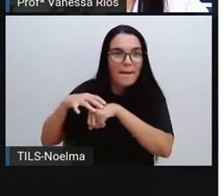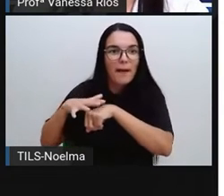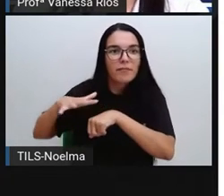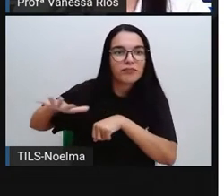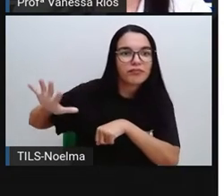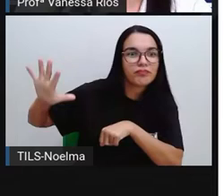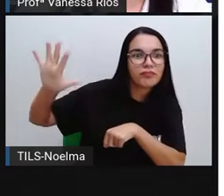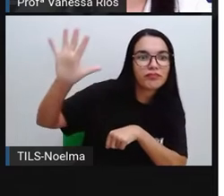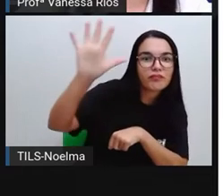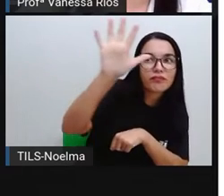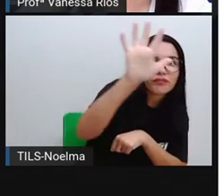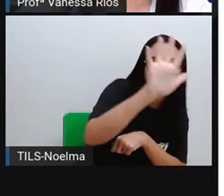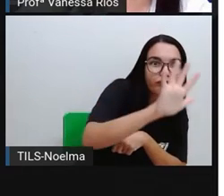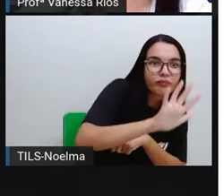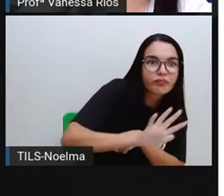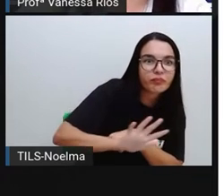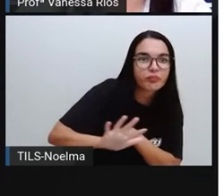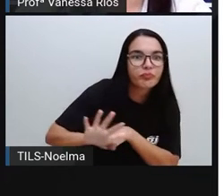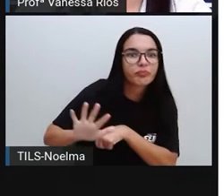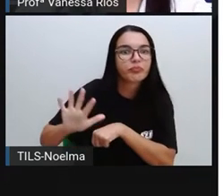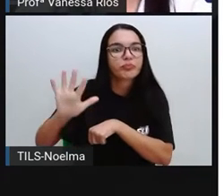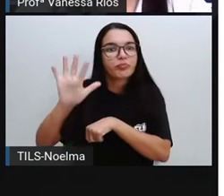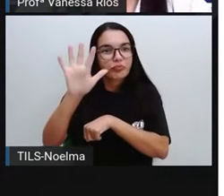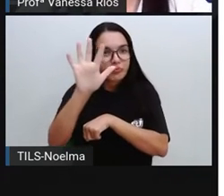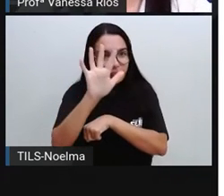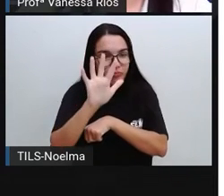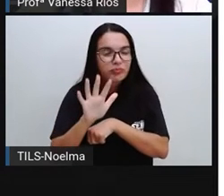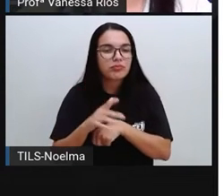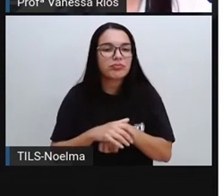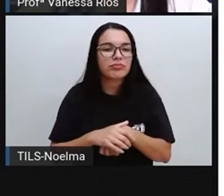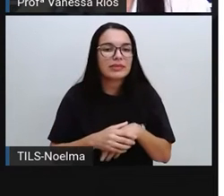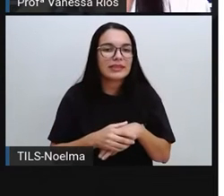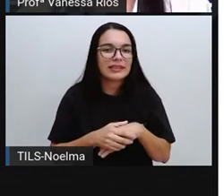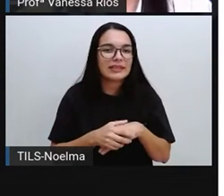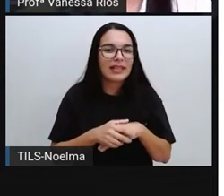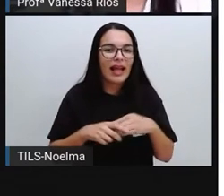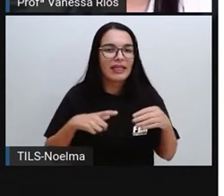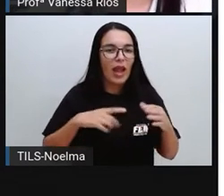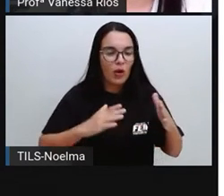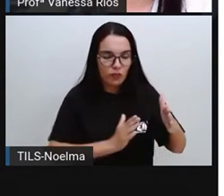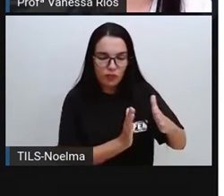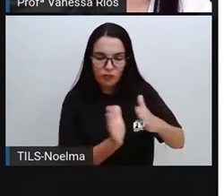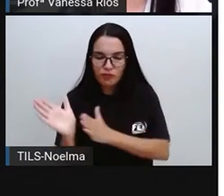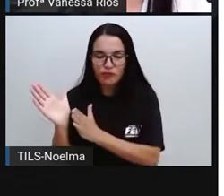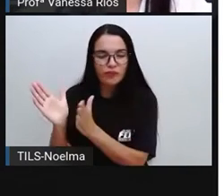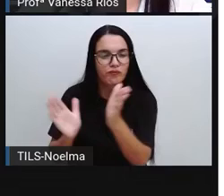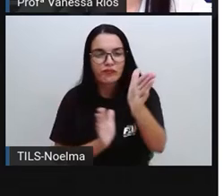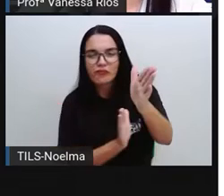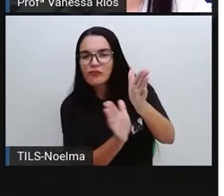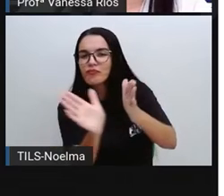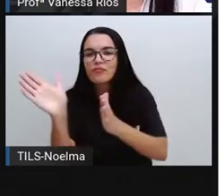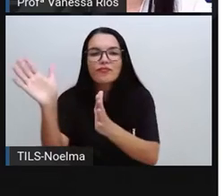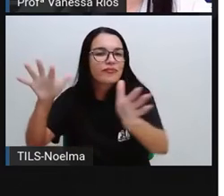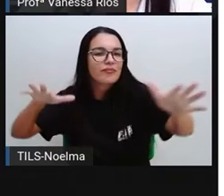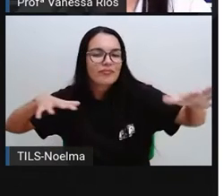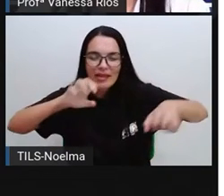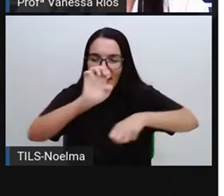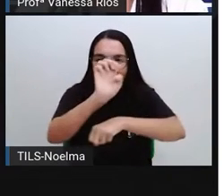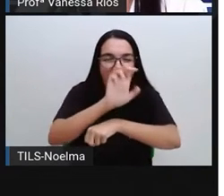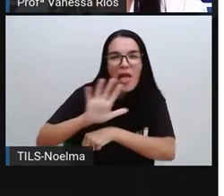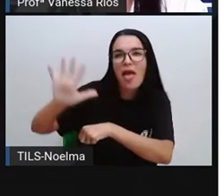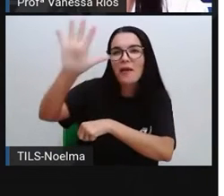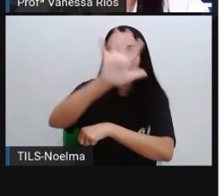passam pelo deserto do Saara e aí tomam caminhos diferentes, né? Poboam a Europa,